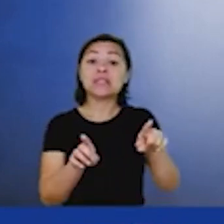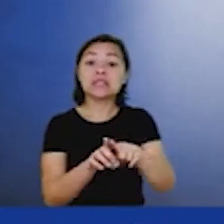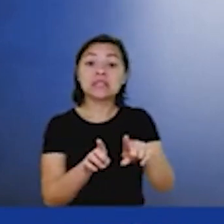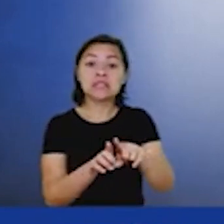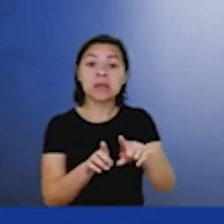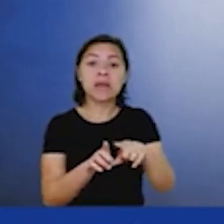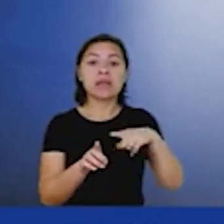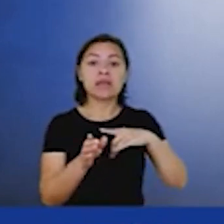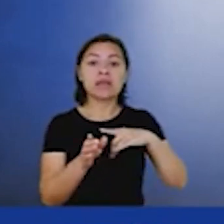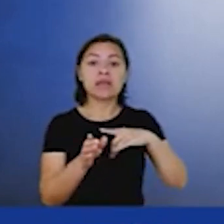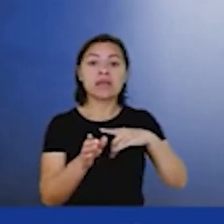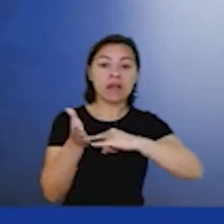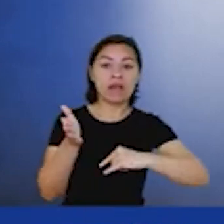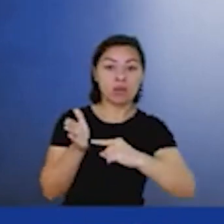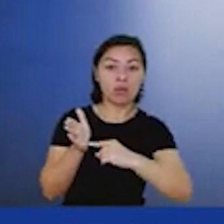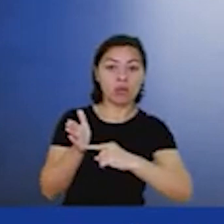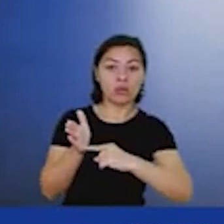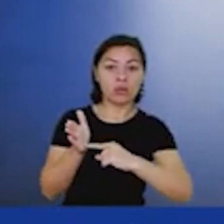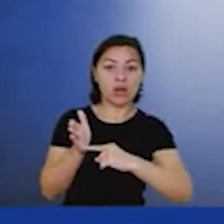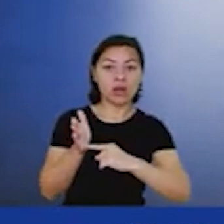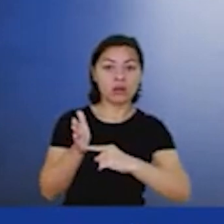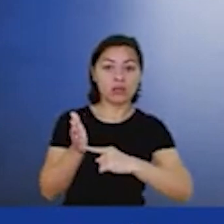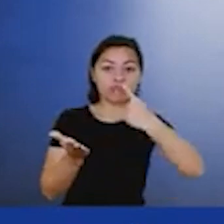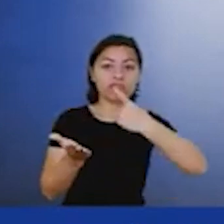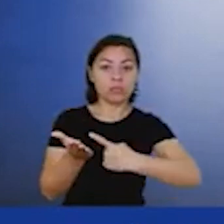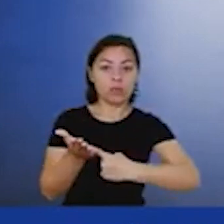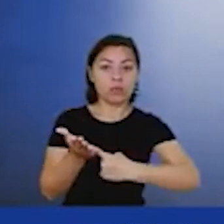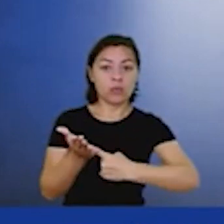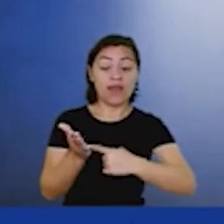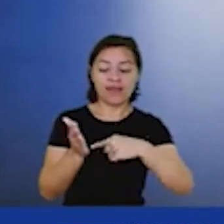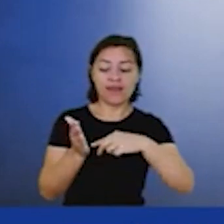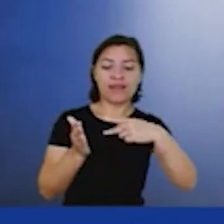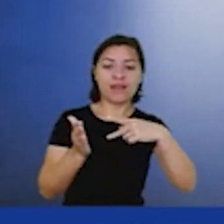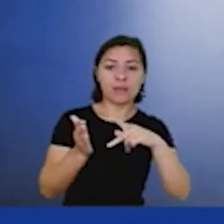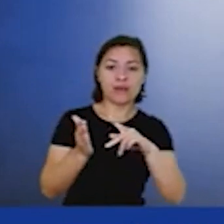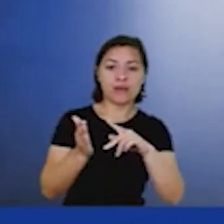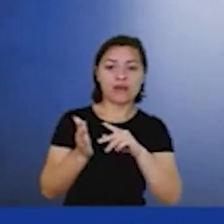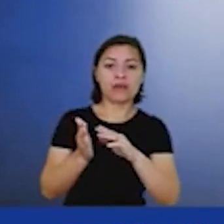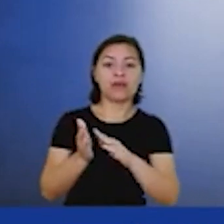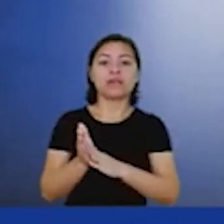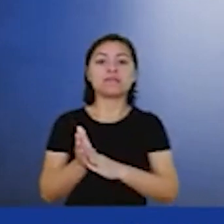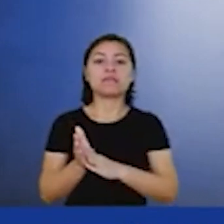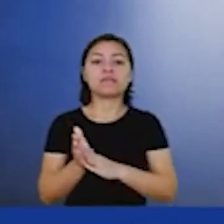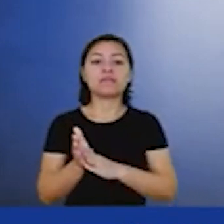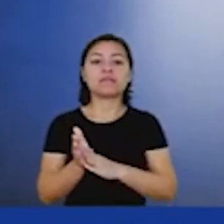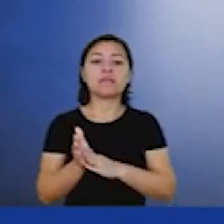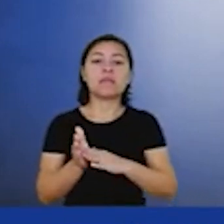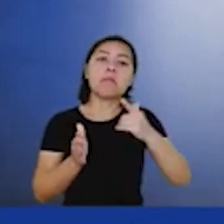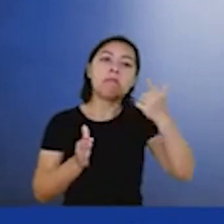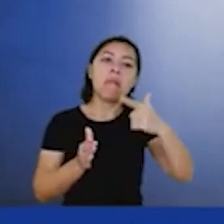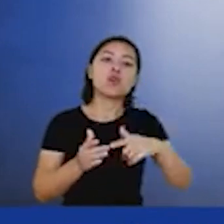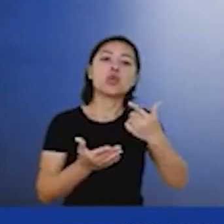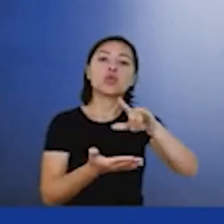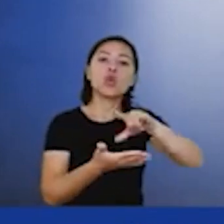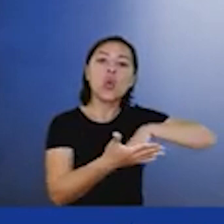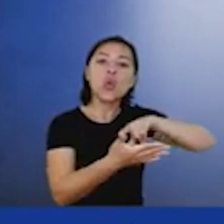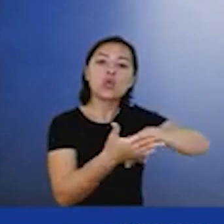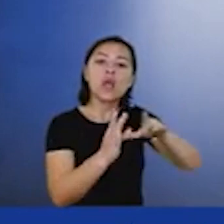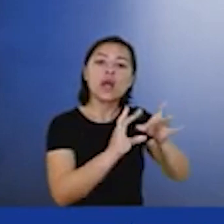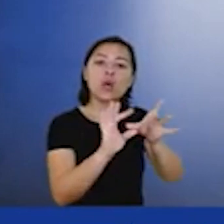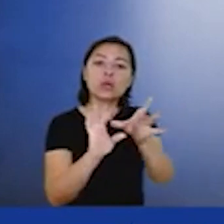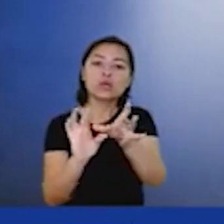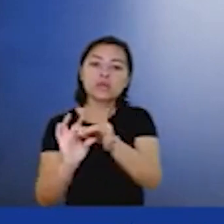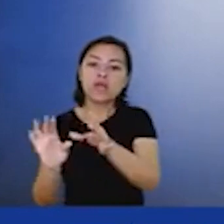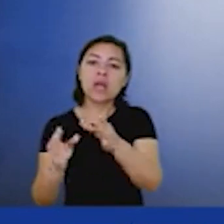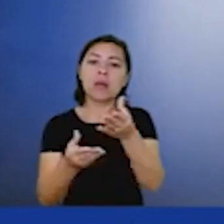contratual de pesquisa, desenvolvimento e inovação dentro do contrato de AIP, tanto nos contratos de concessão, de partilha